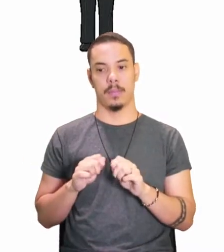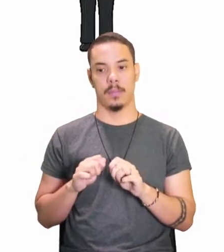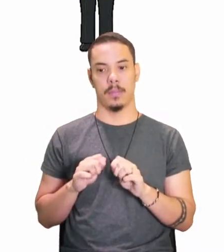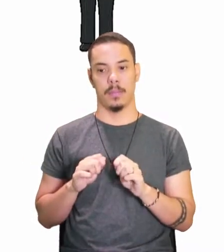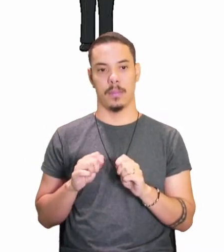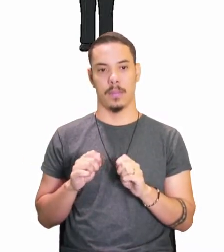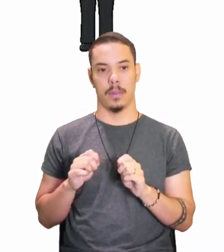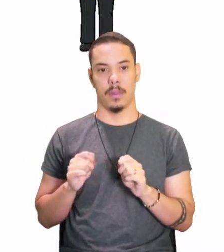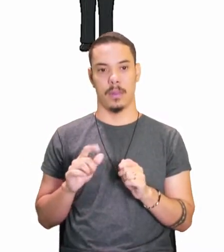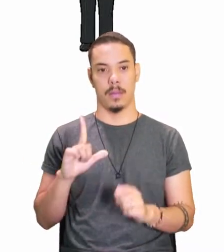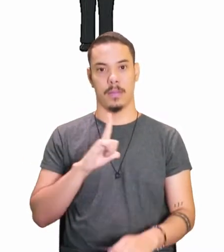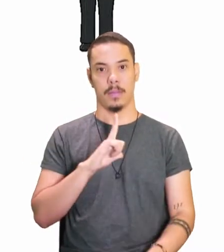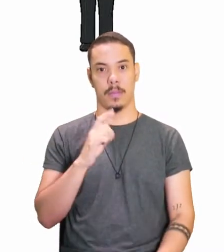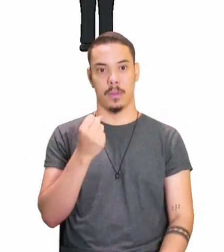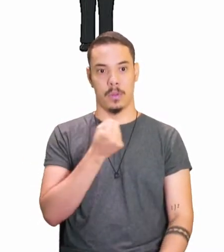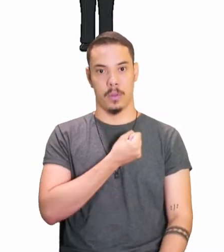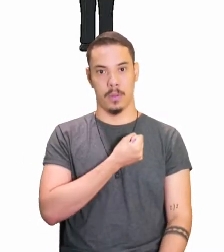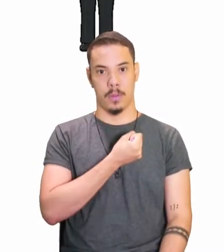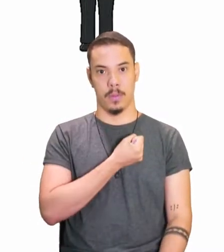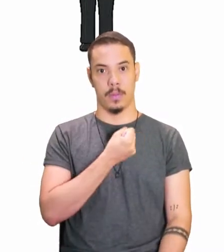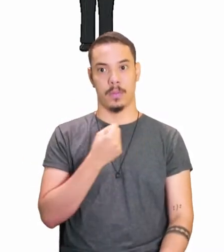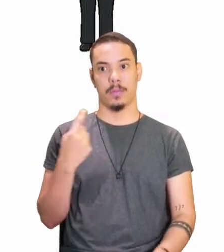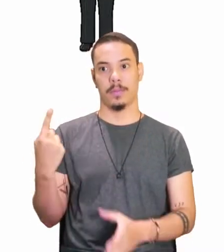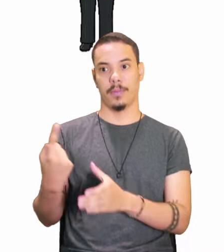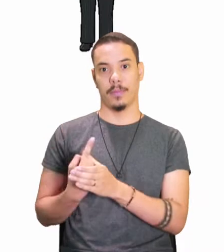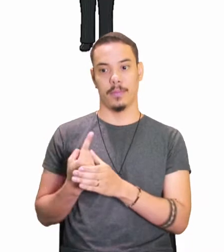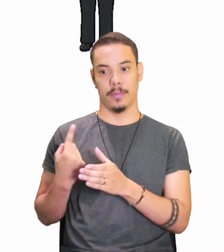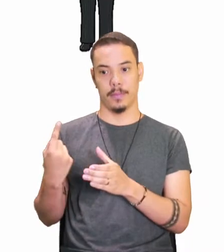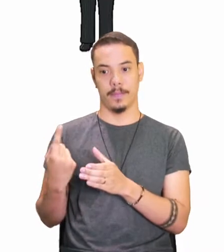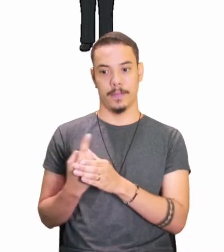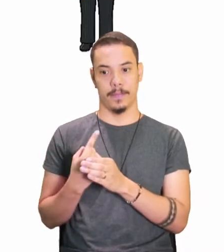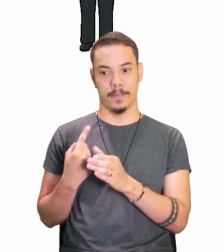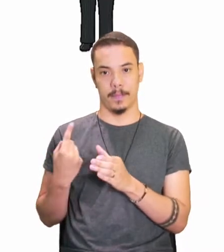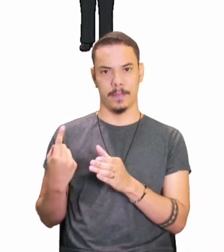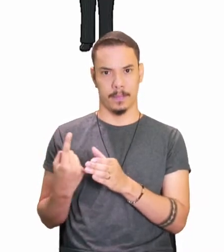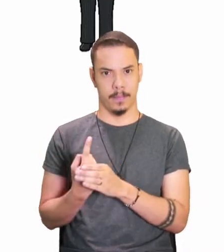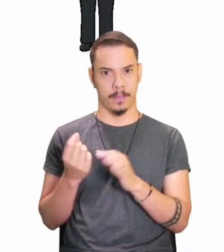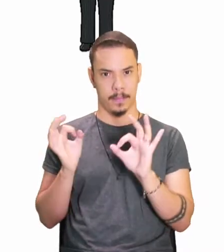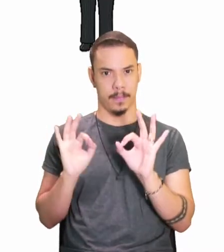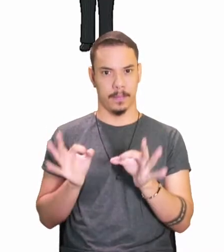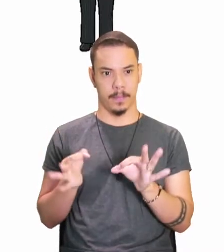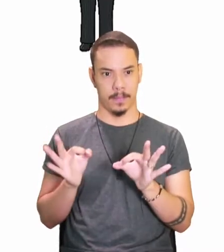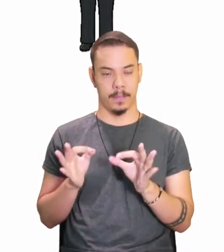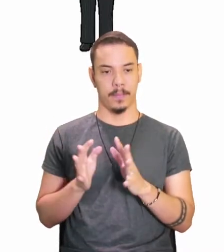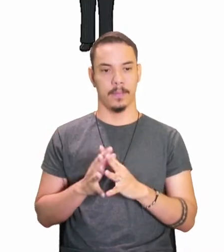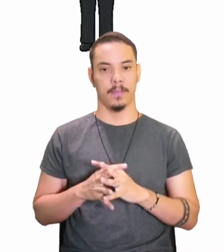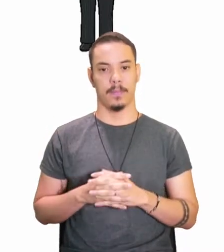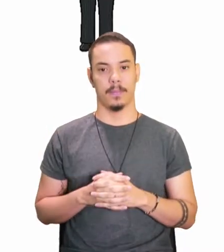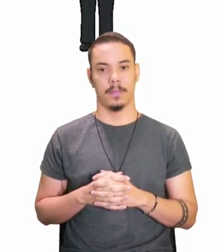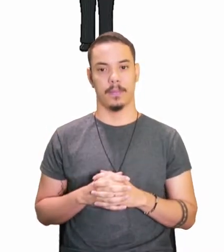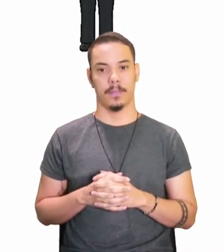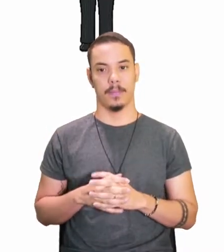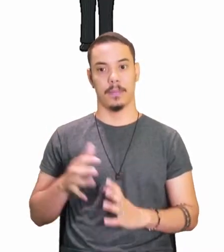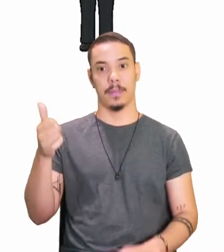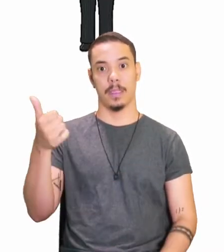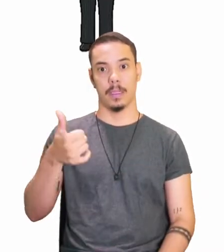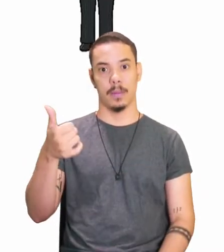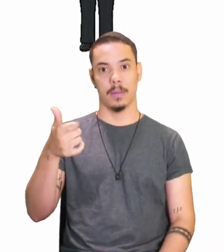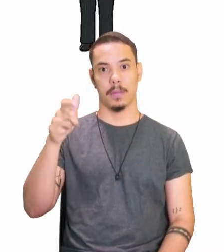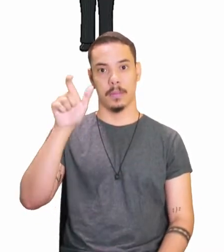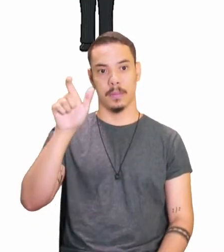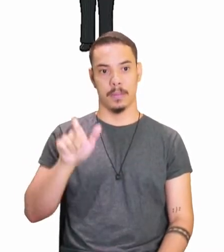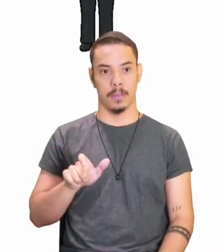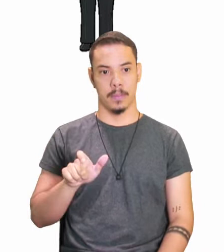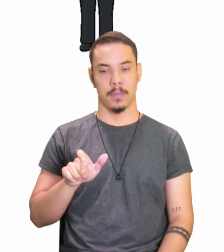número, né, singular. Belezinha? Faz uso aqui da primeira pessoa do